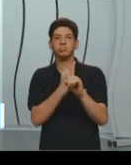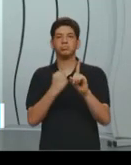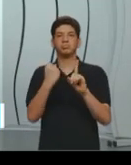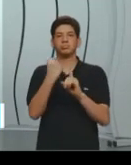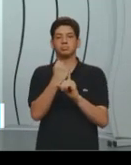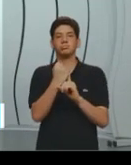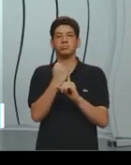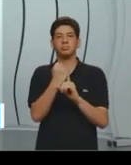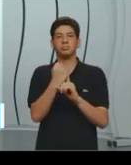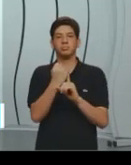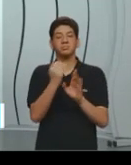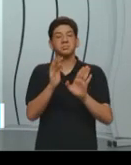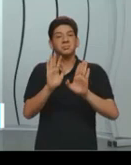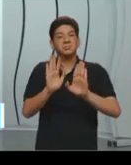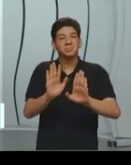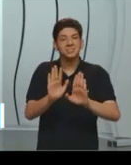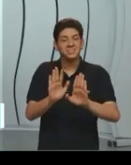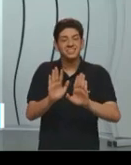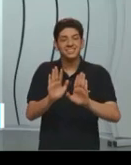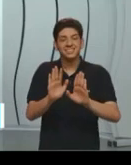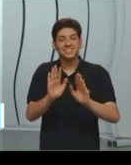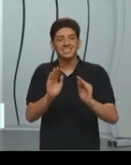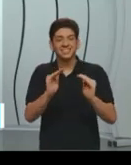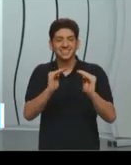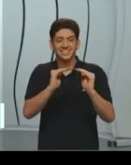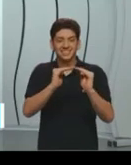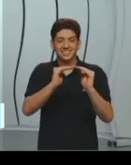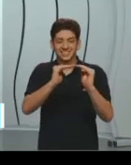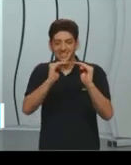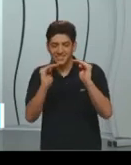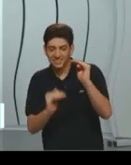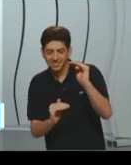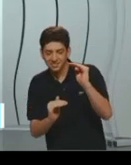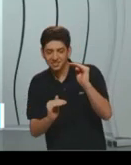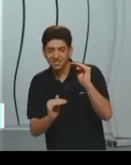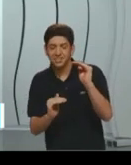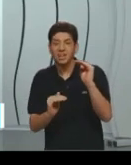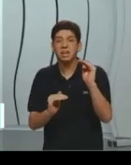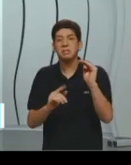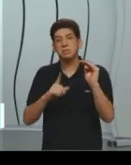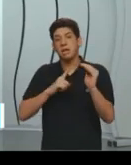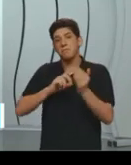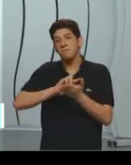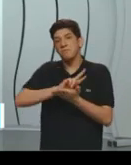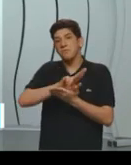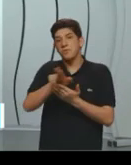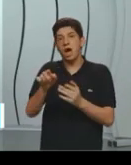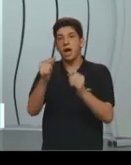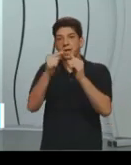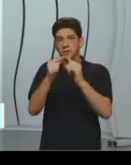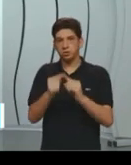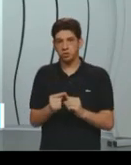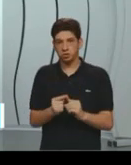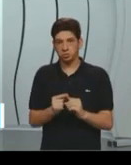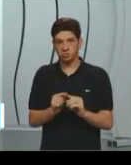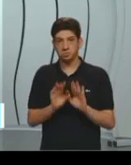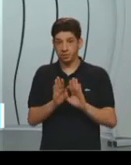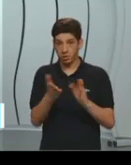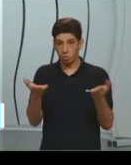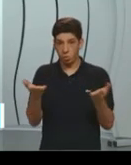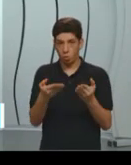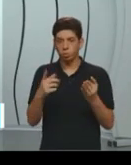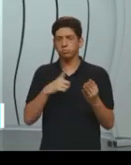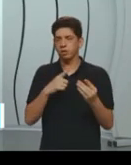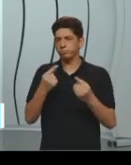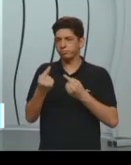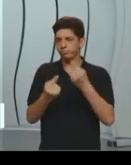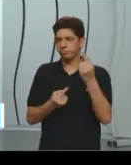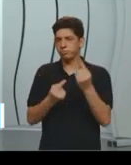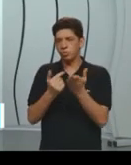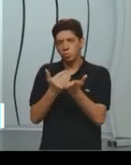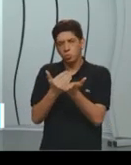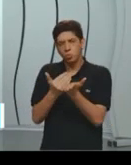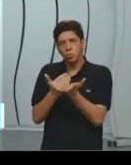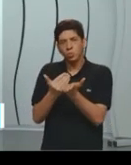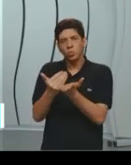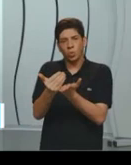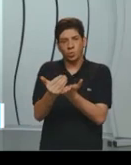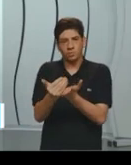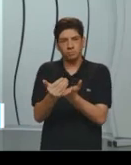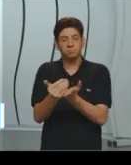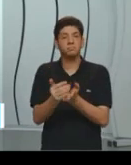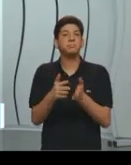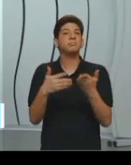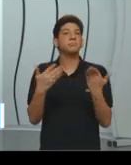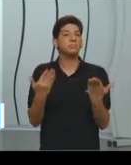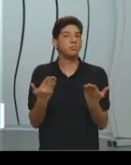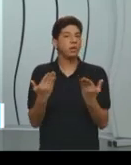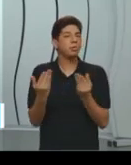eu ia falar de desigualdade, mas eu deveria ter falado de desigualdade, são várias. Mas a gente vai fazer uma discussão introdutória e geralmente quando a gente vai